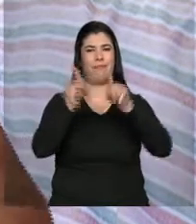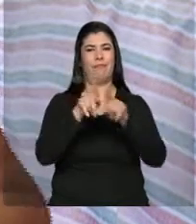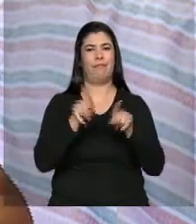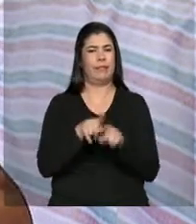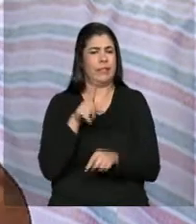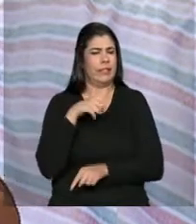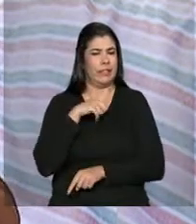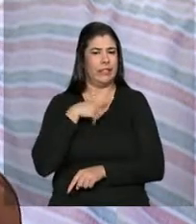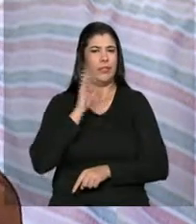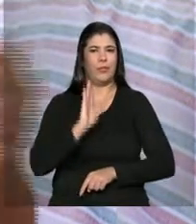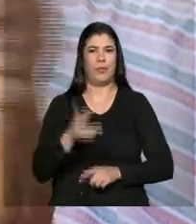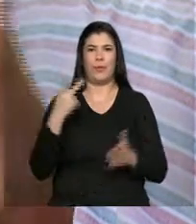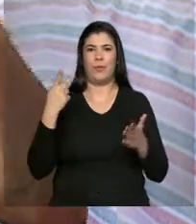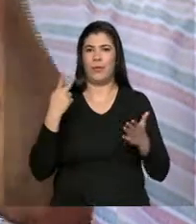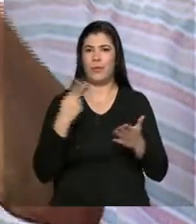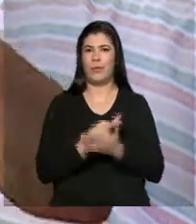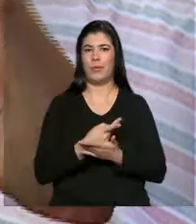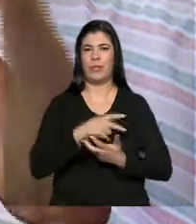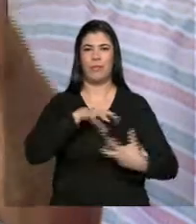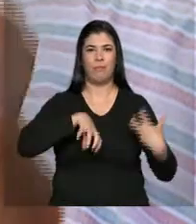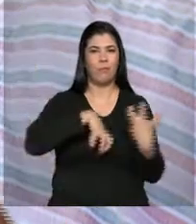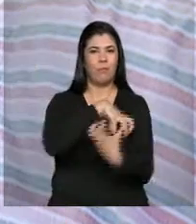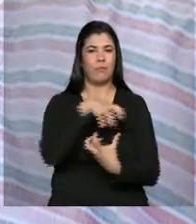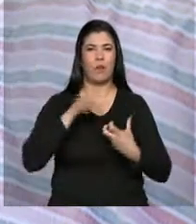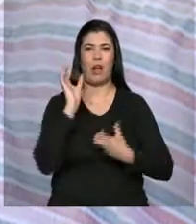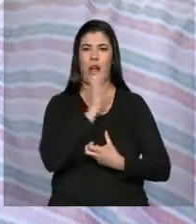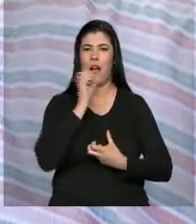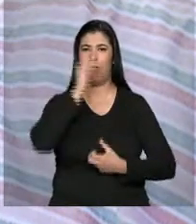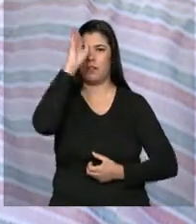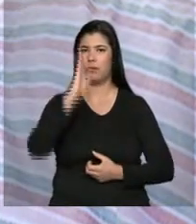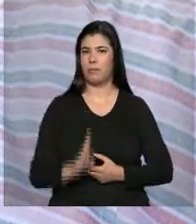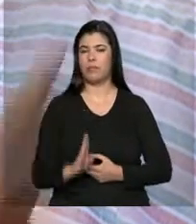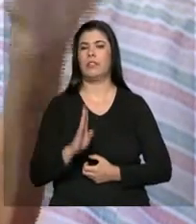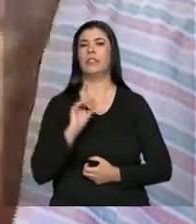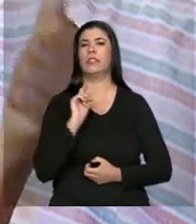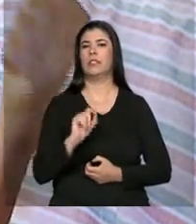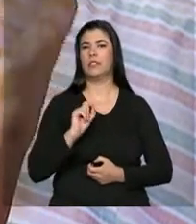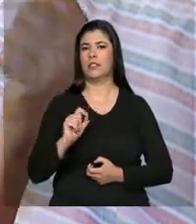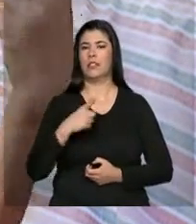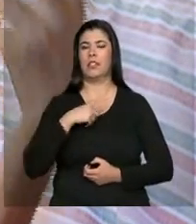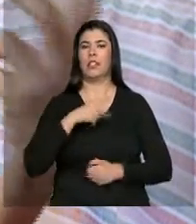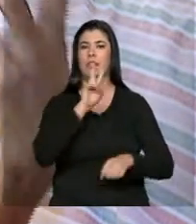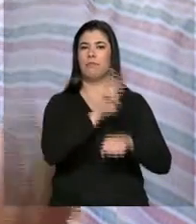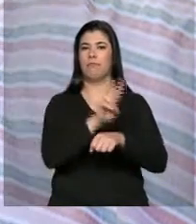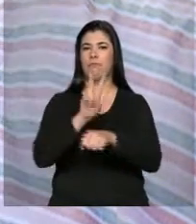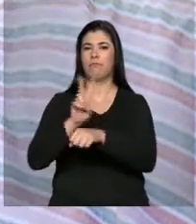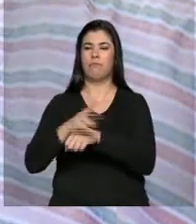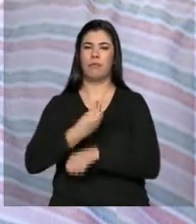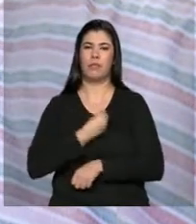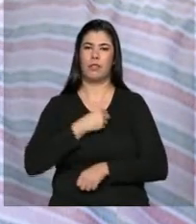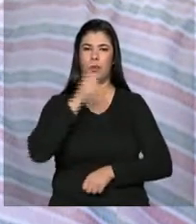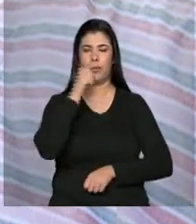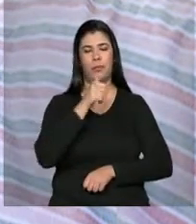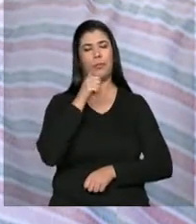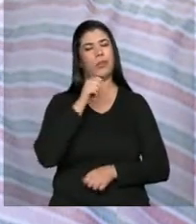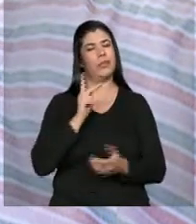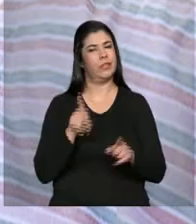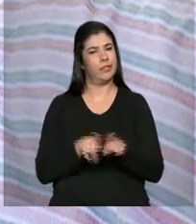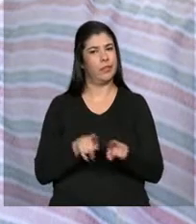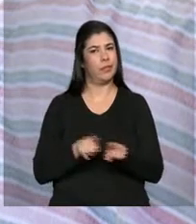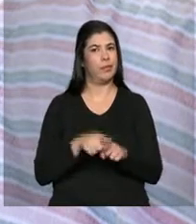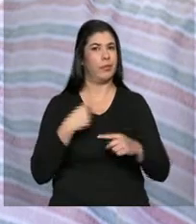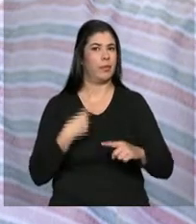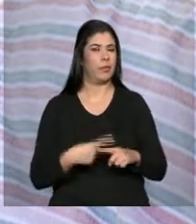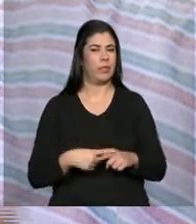assim um movimento rápido no Brasil, né? Sobre a vida das mulheres, né? Porque